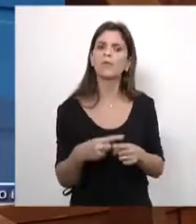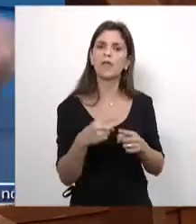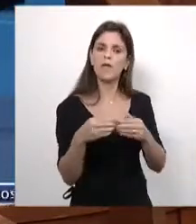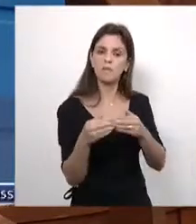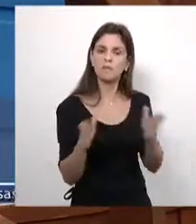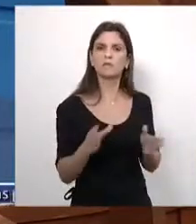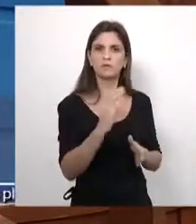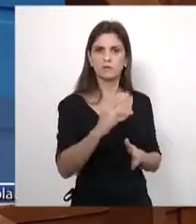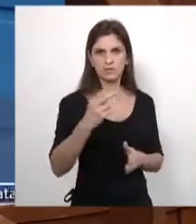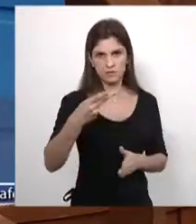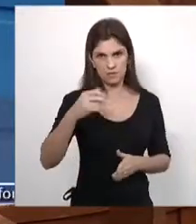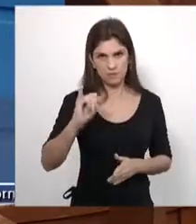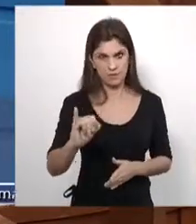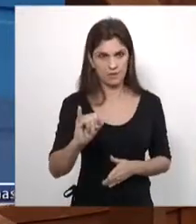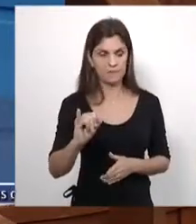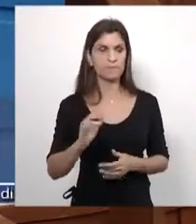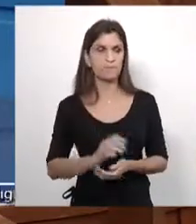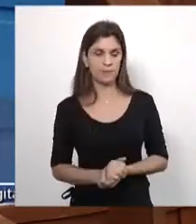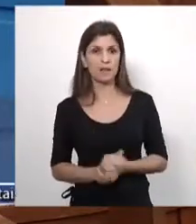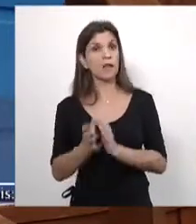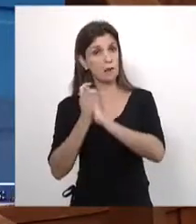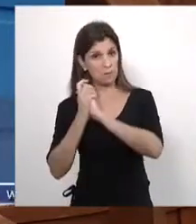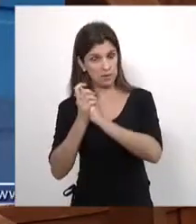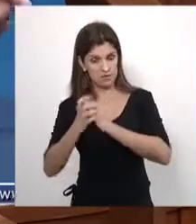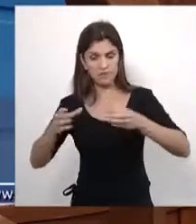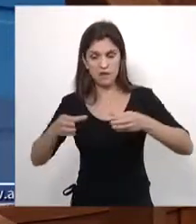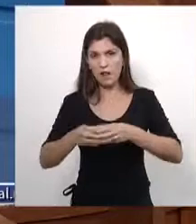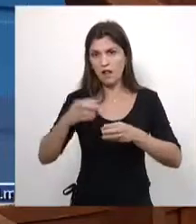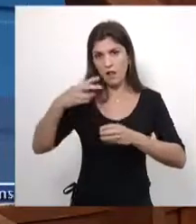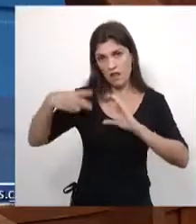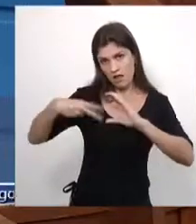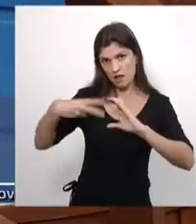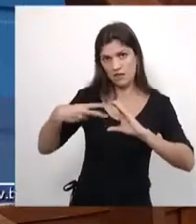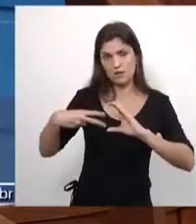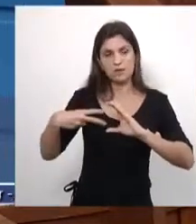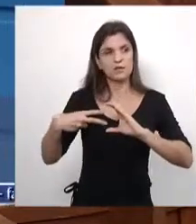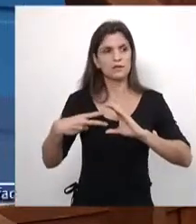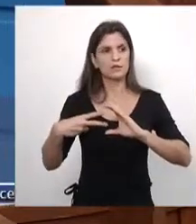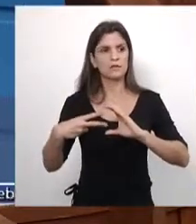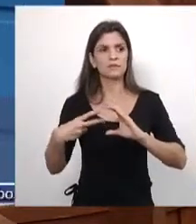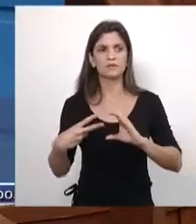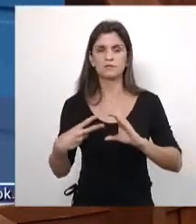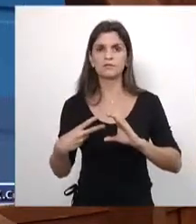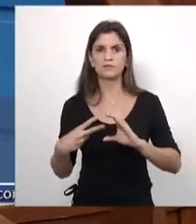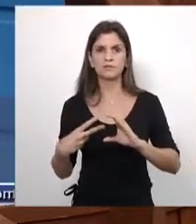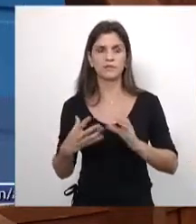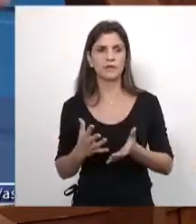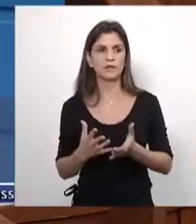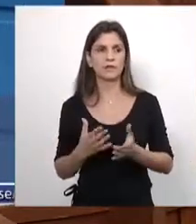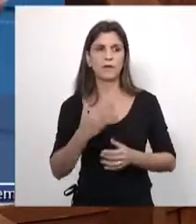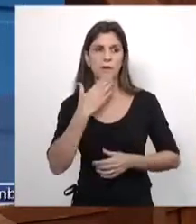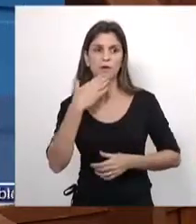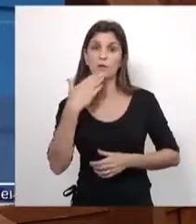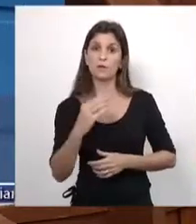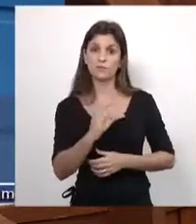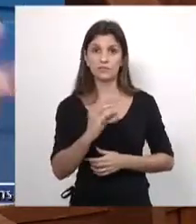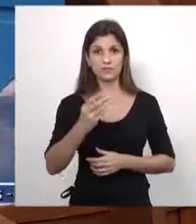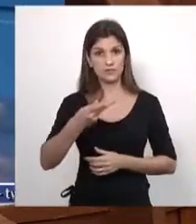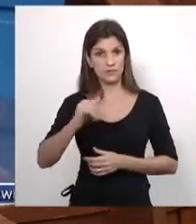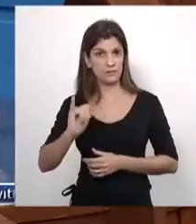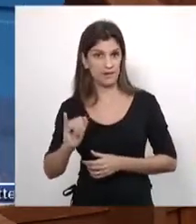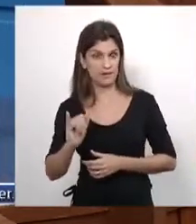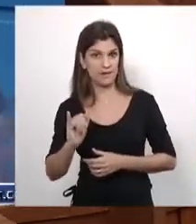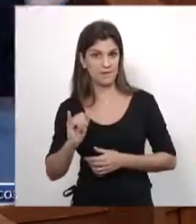quero parabenizar a Câmara porque apresentou a CPI, portanto, hoje a jurídica da Câmara já indeferiu o pedido da CPI e transformou numa